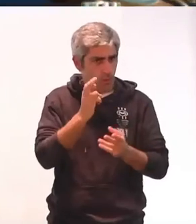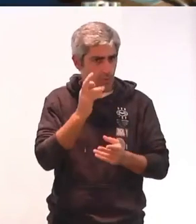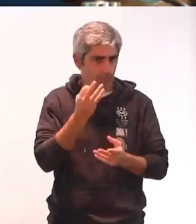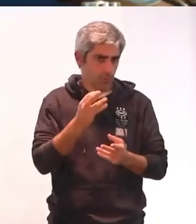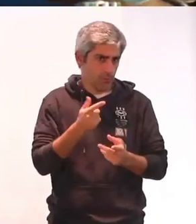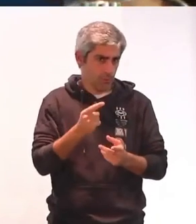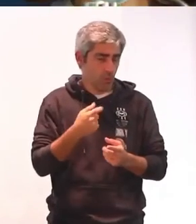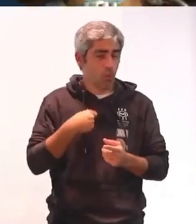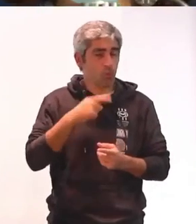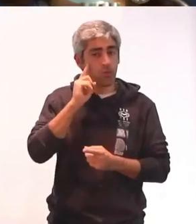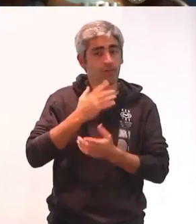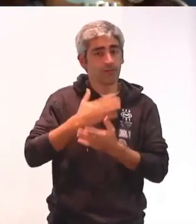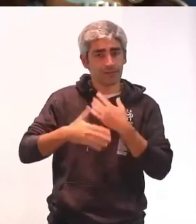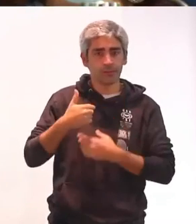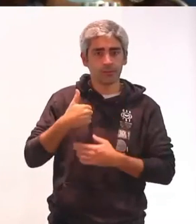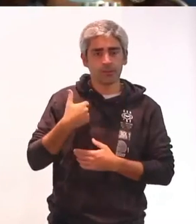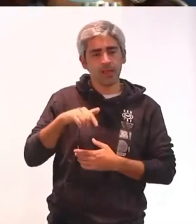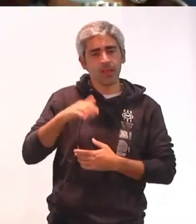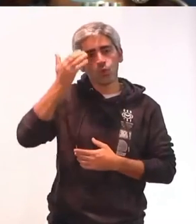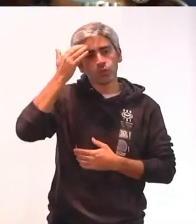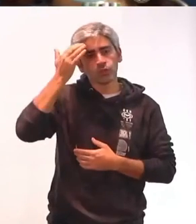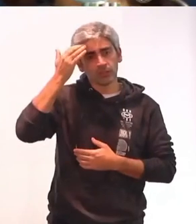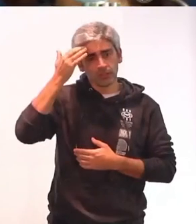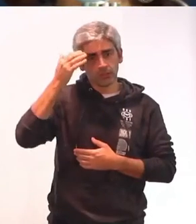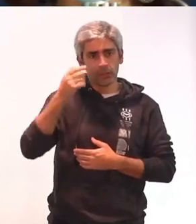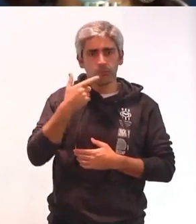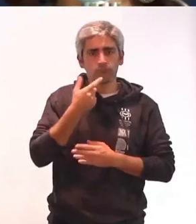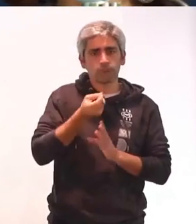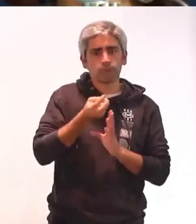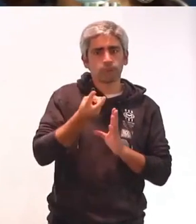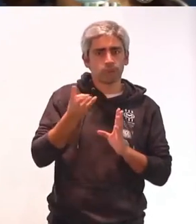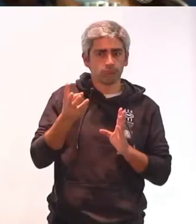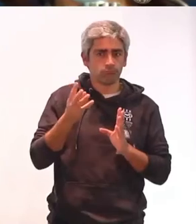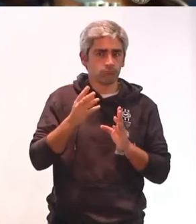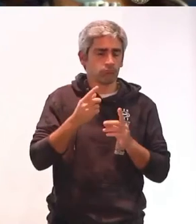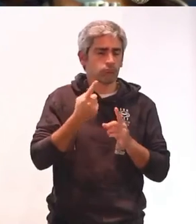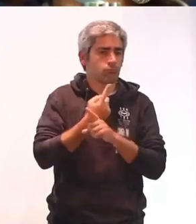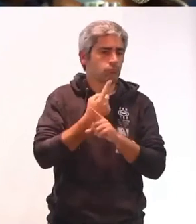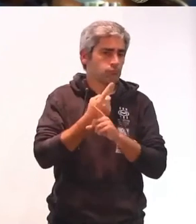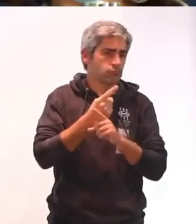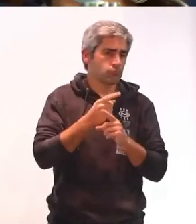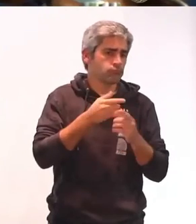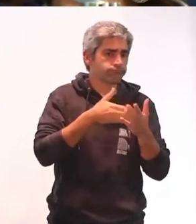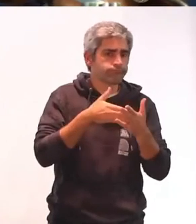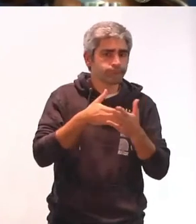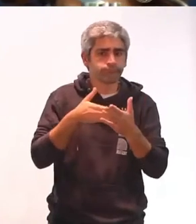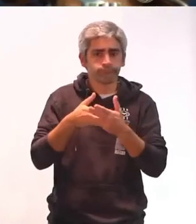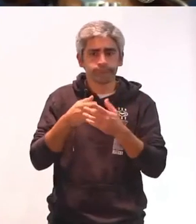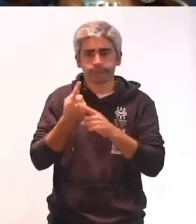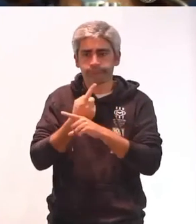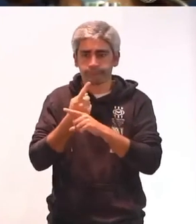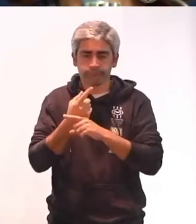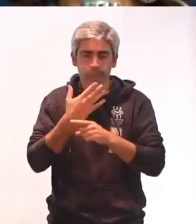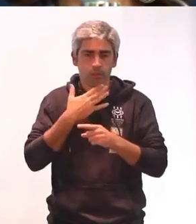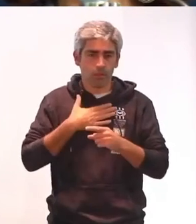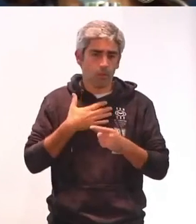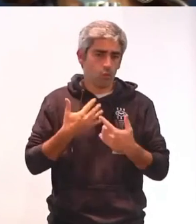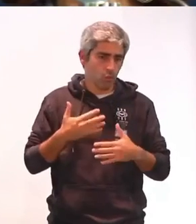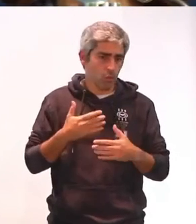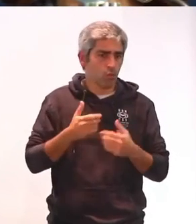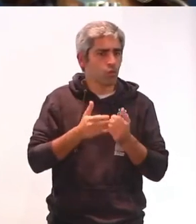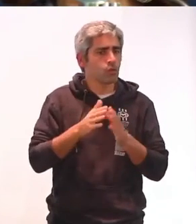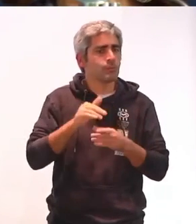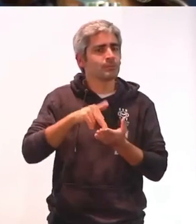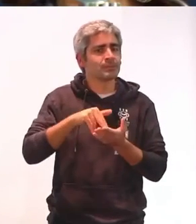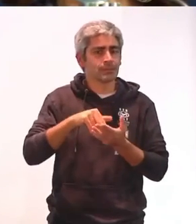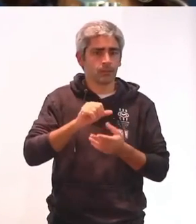Como mulher com deficiência, estou muito consciente das múltiplas opções que nos tocam e com as quais estamos cansados de lidar. Estão presentes em todas as